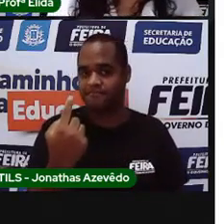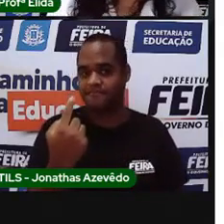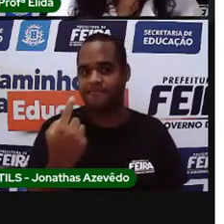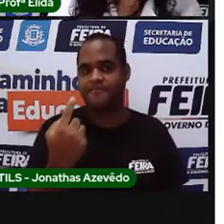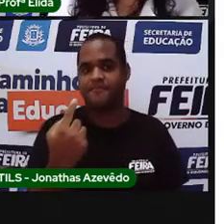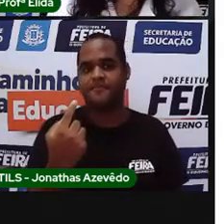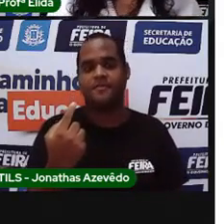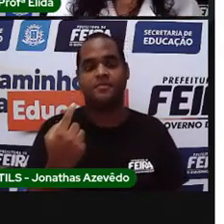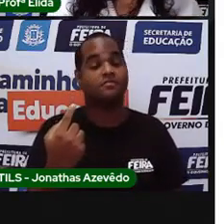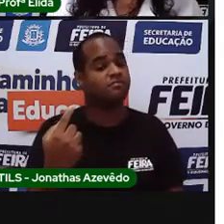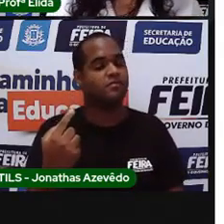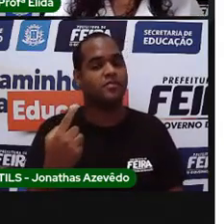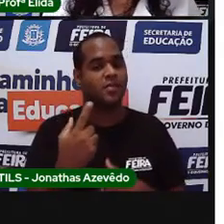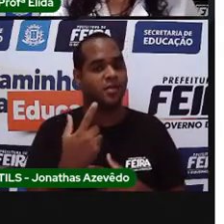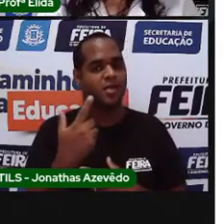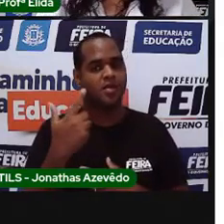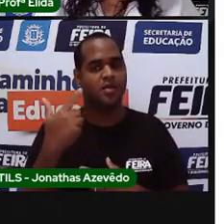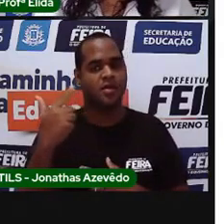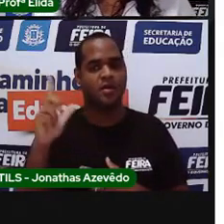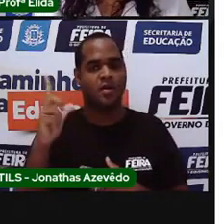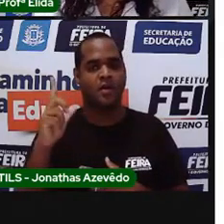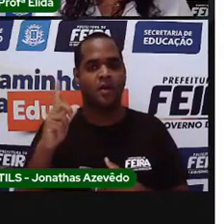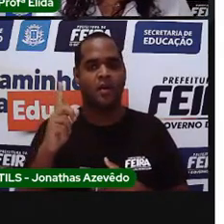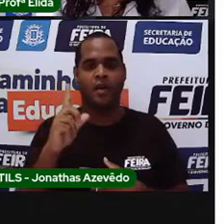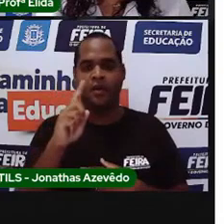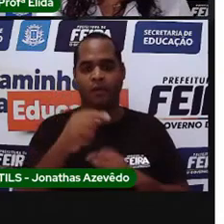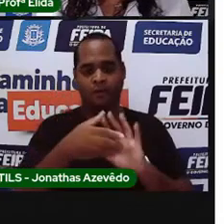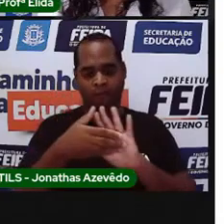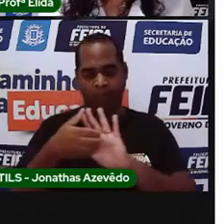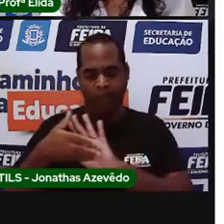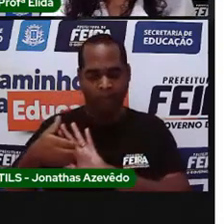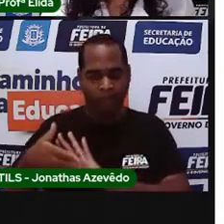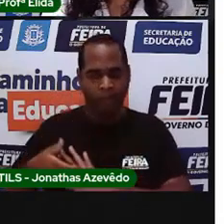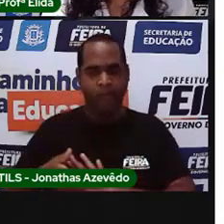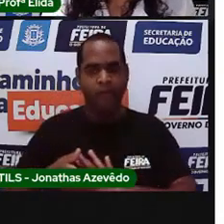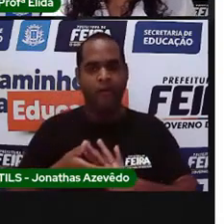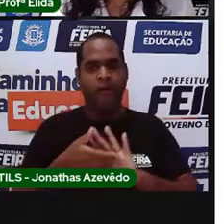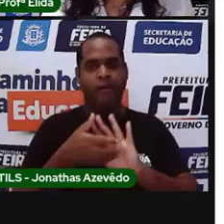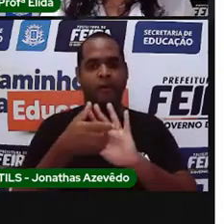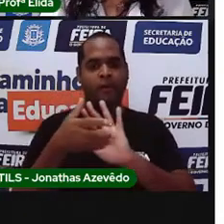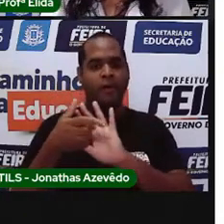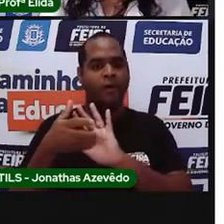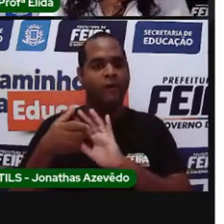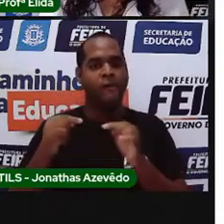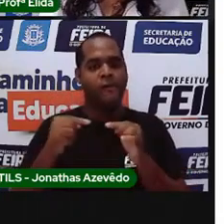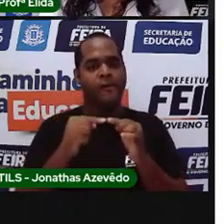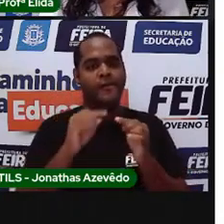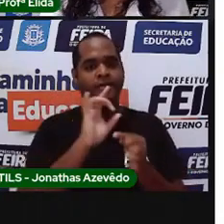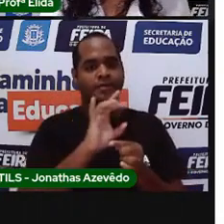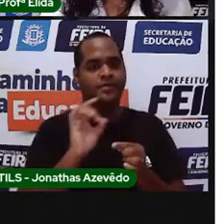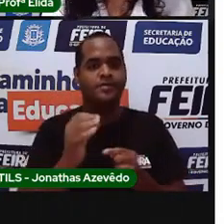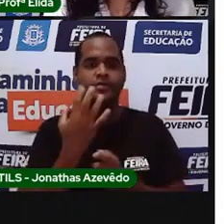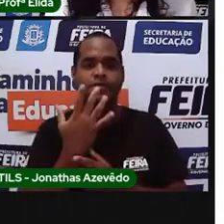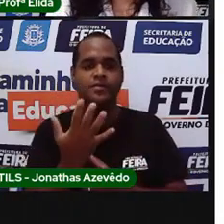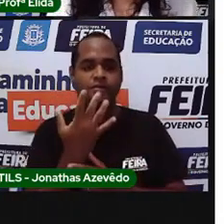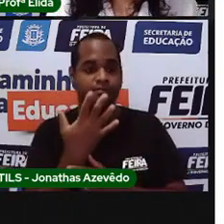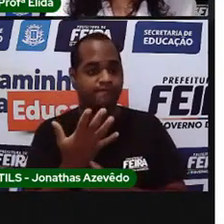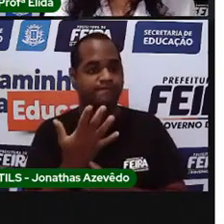Agora vamos separar a quantidade por cores.